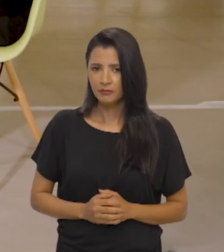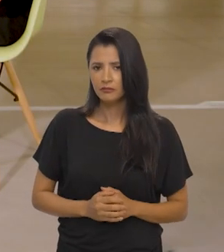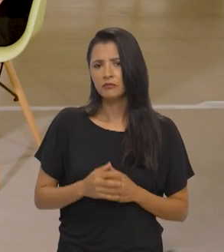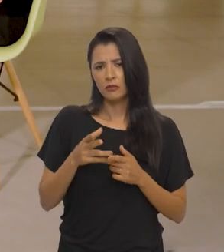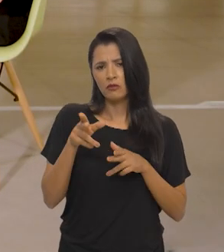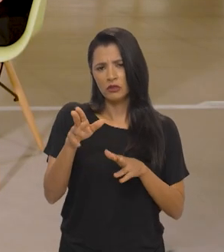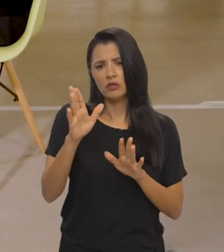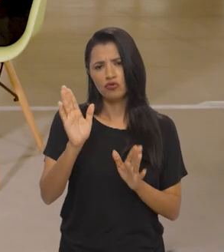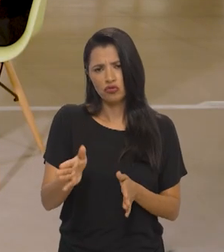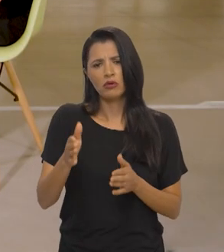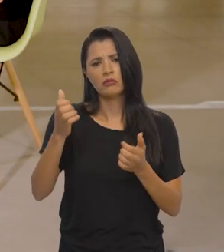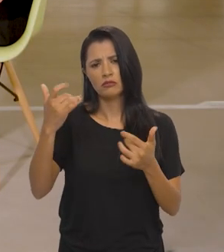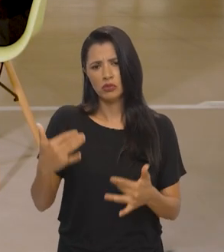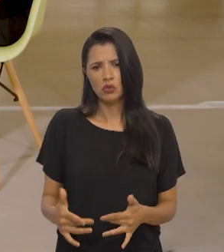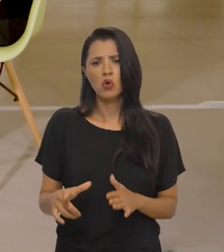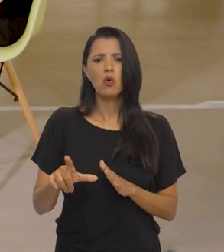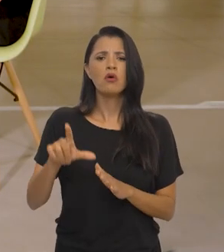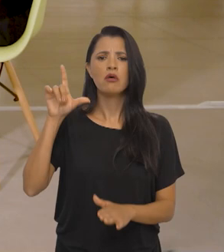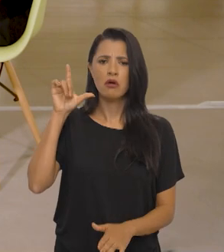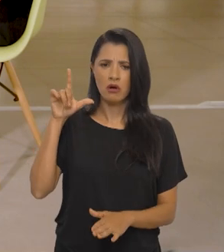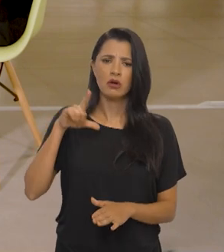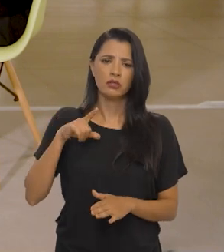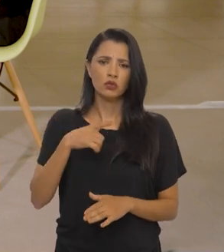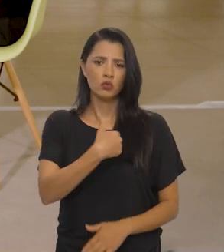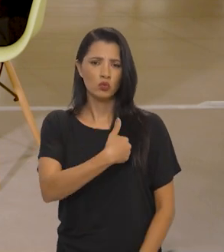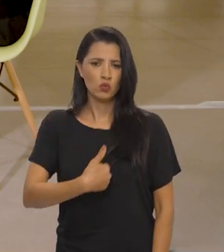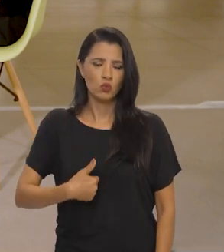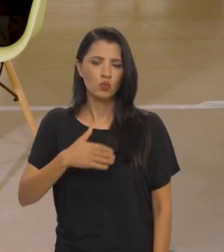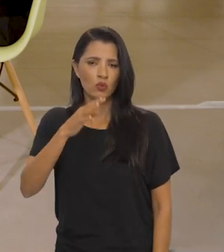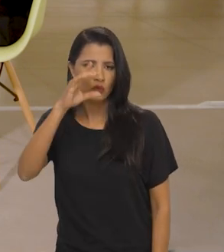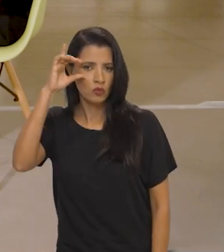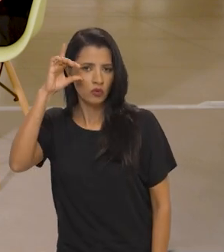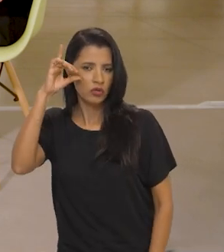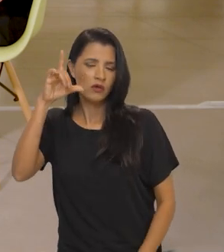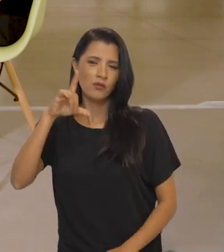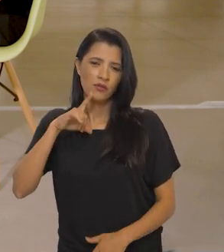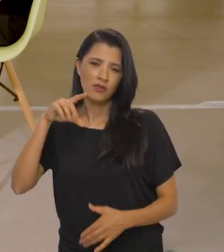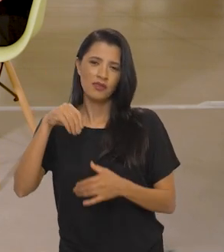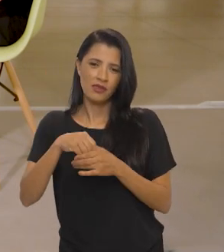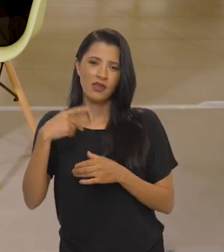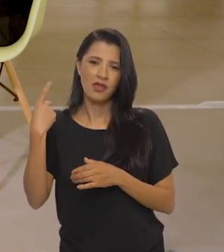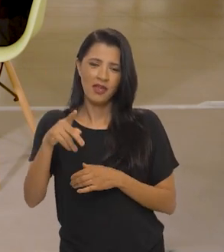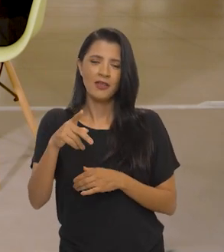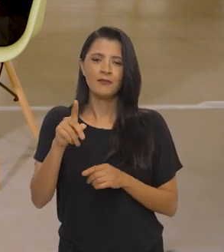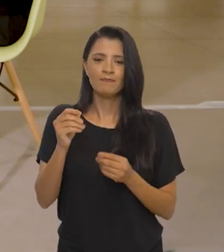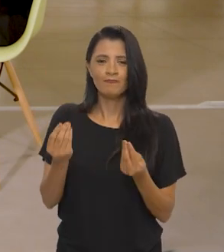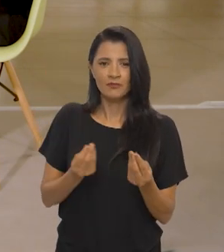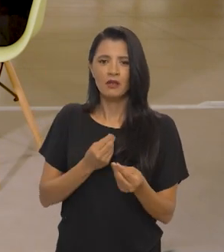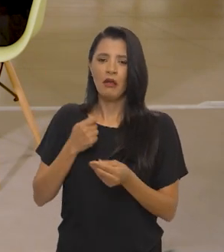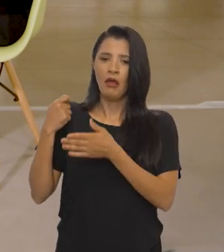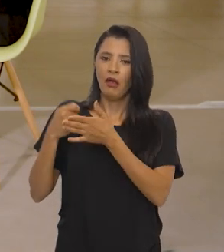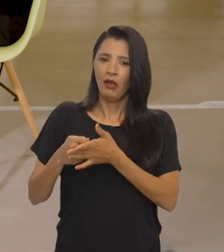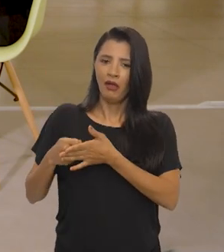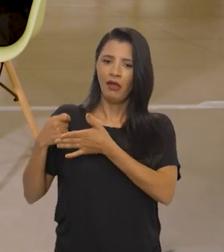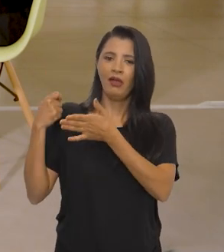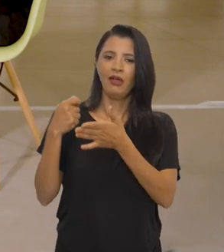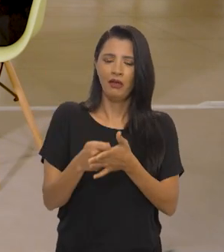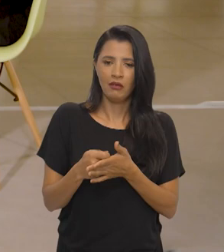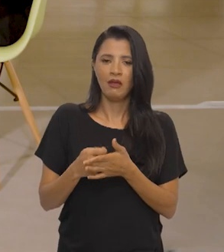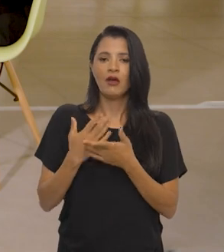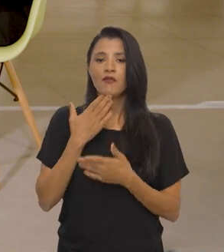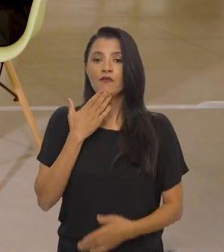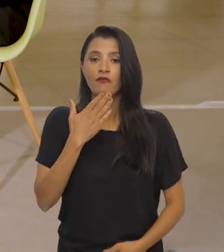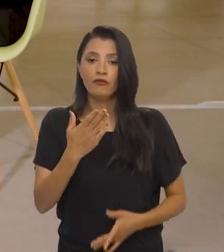como você disse, já foi da Funarte antes, no governo Dilma, e carrega aí no seu sangue a luta